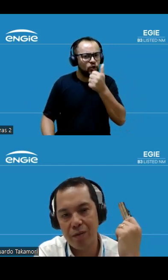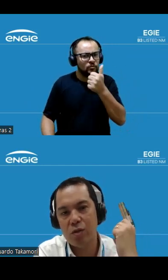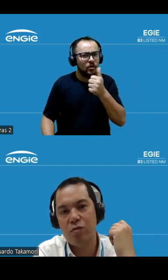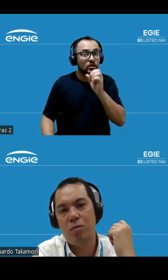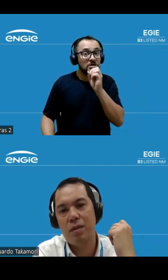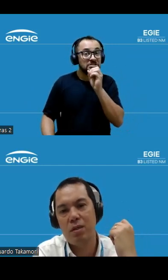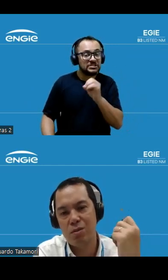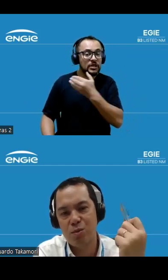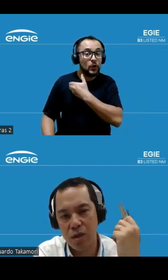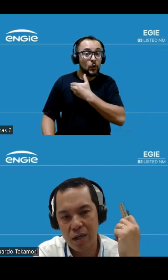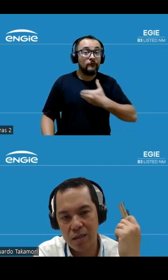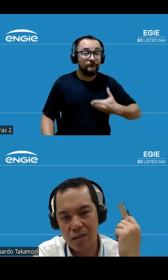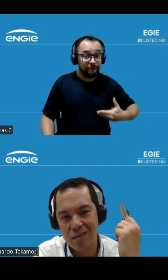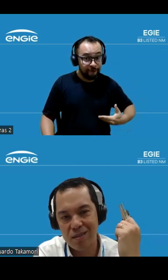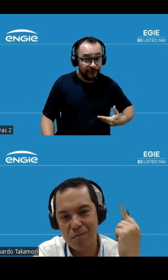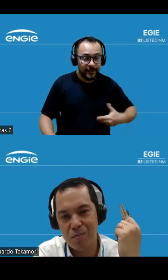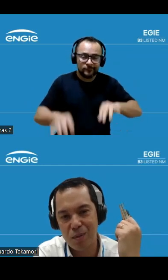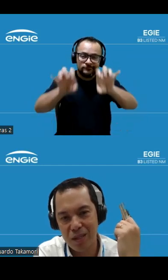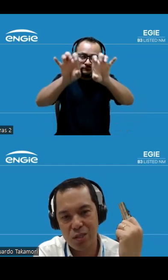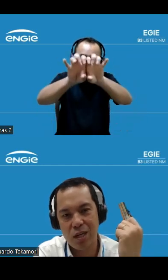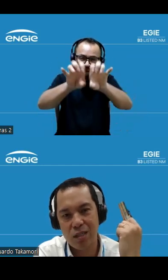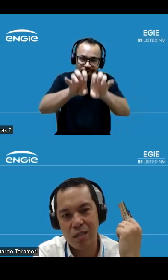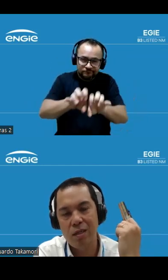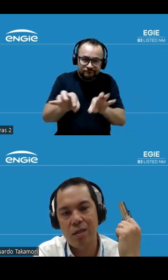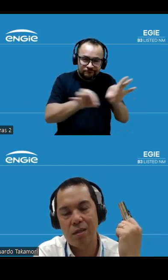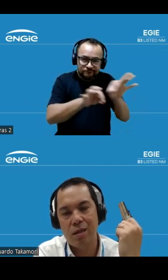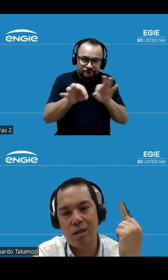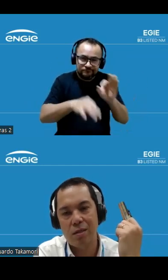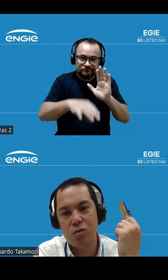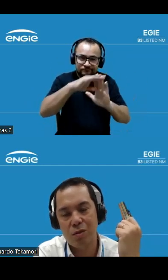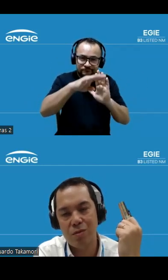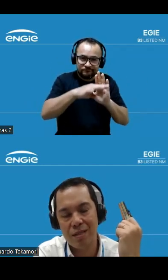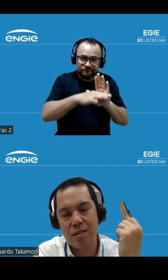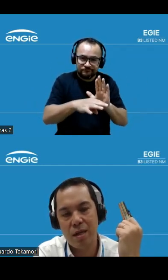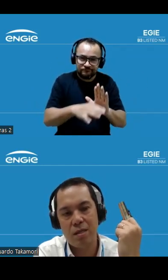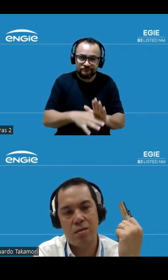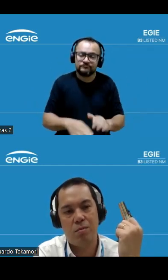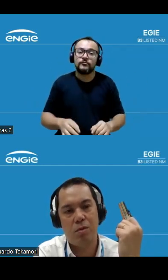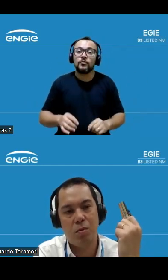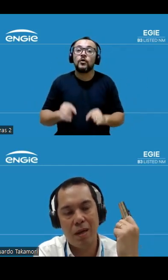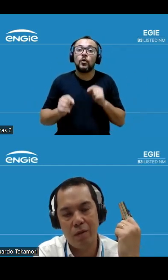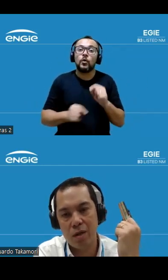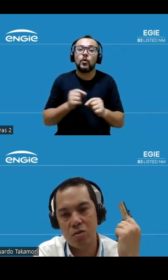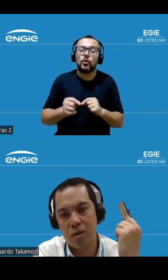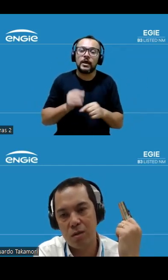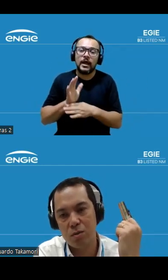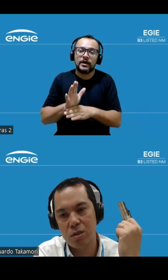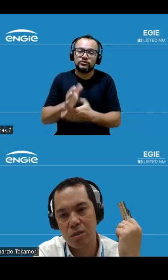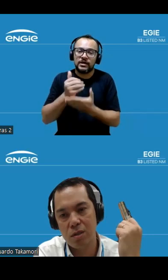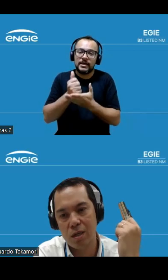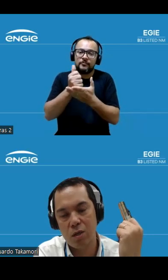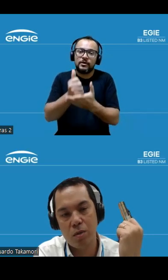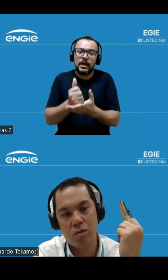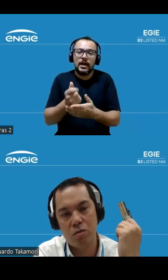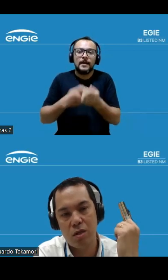o governo de forma estruturada planejada se o governo der sinais para o mercado internacional de